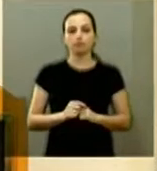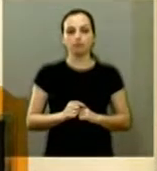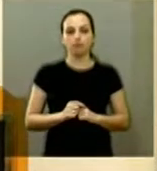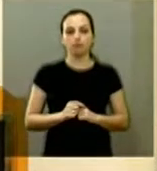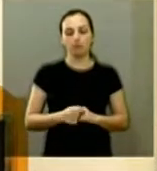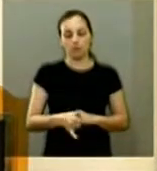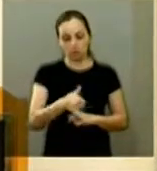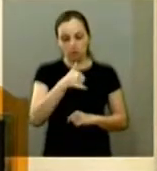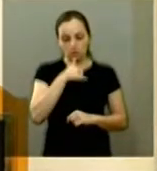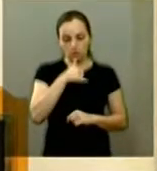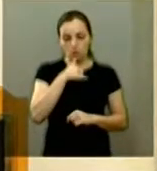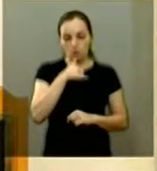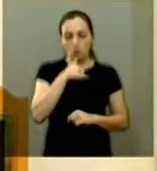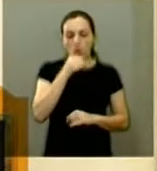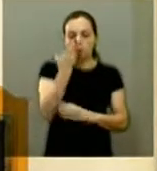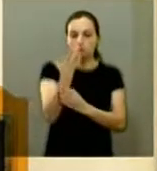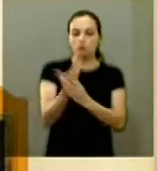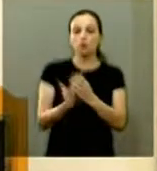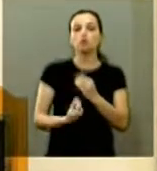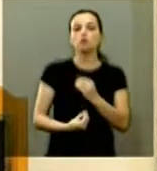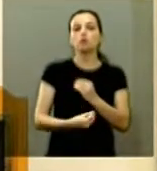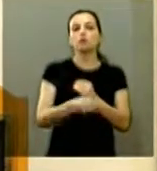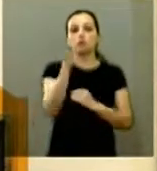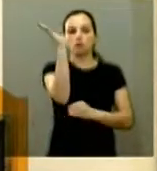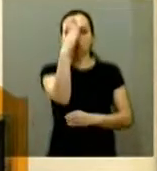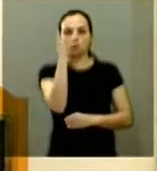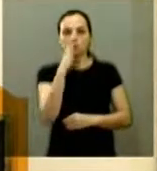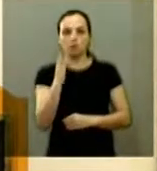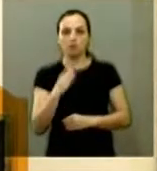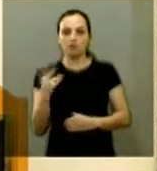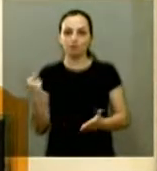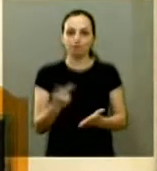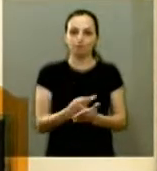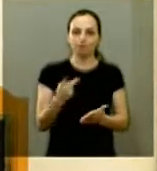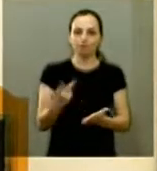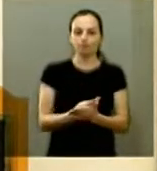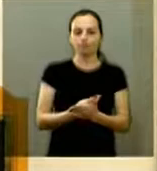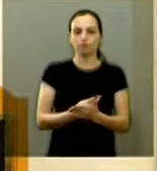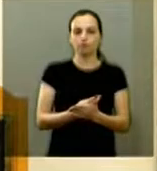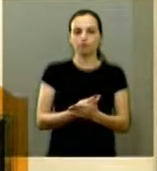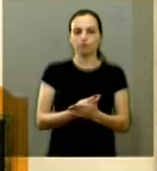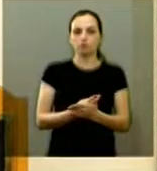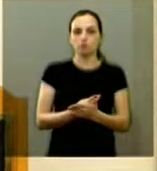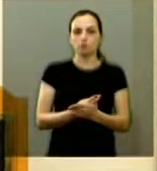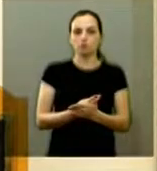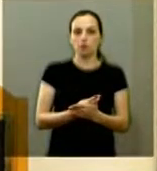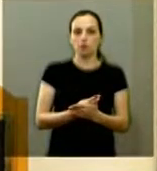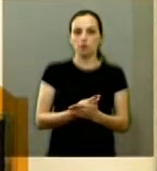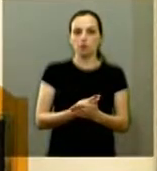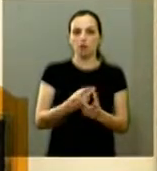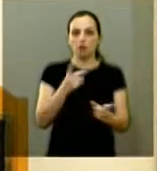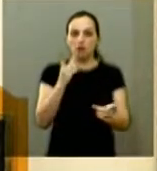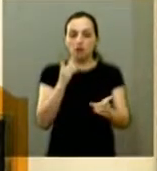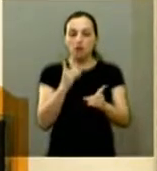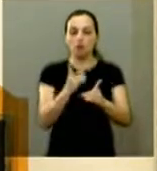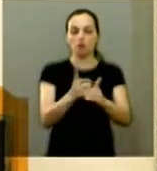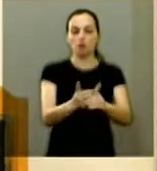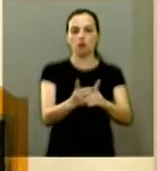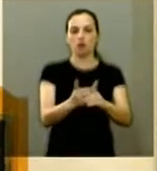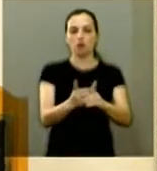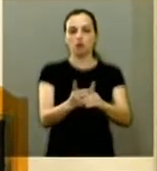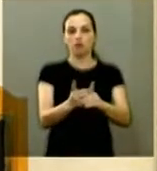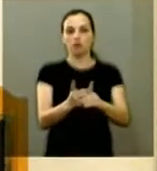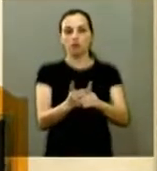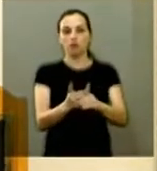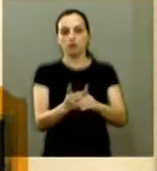infelizmente o modelo político brasileiro é um modelo falido que coloca em risco a nossa democracia e os